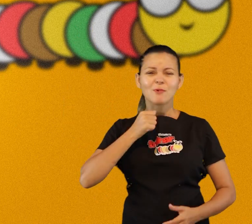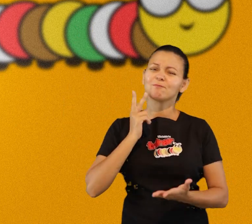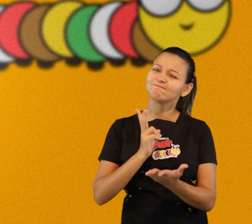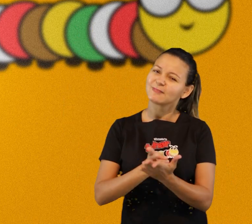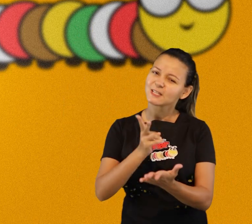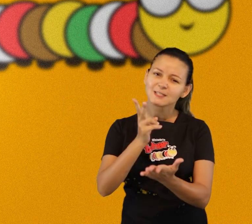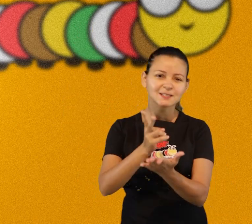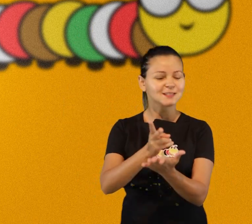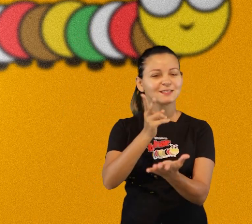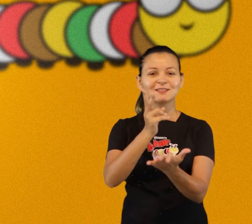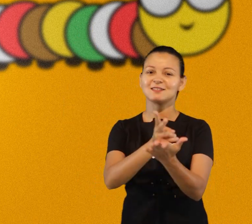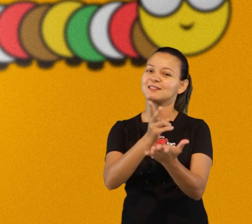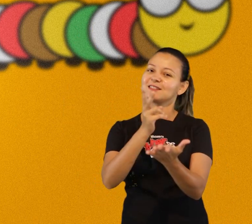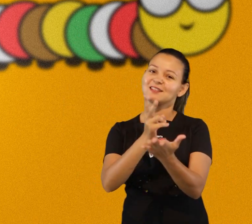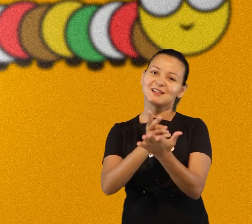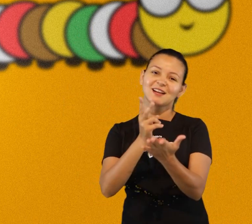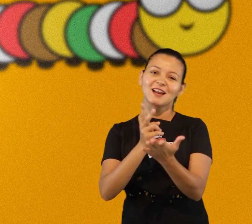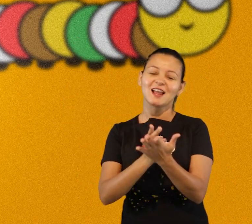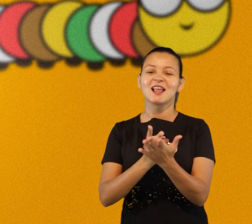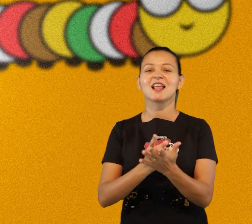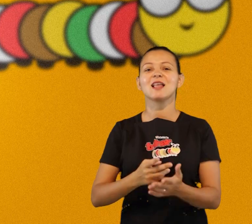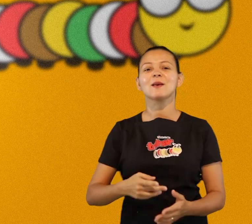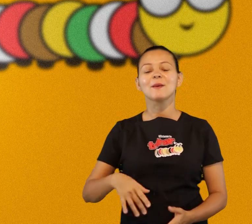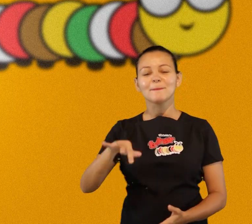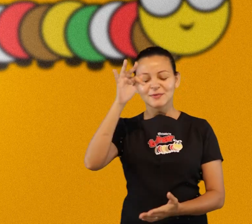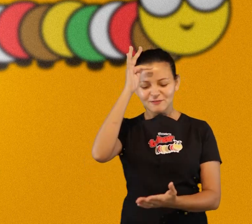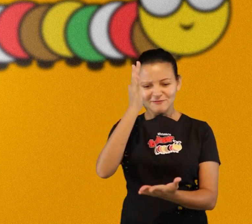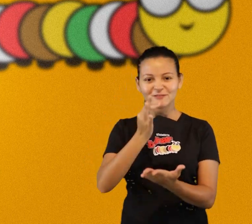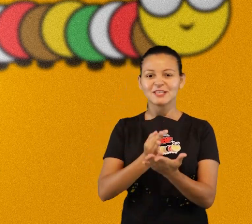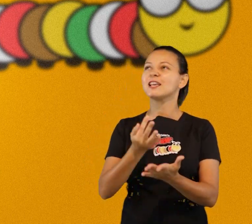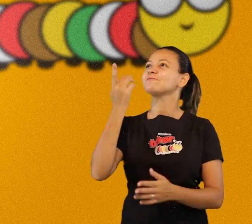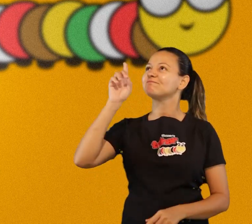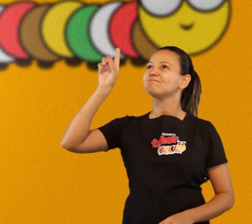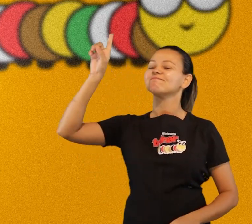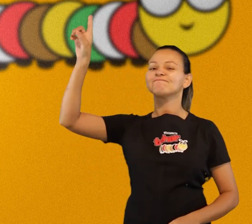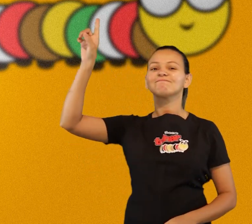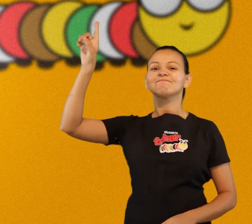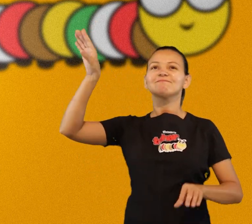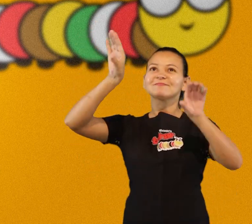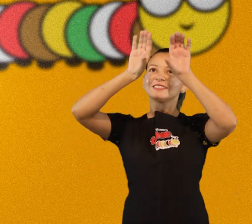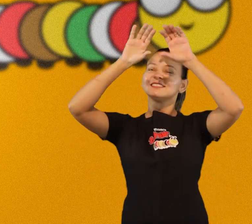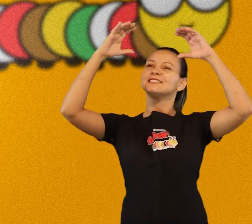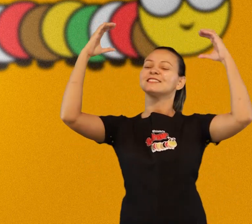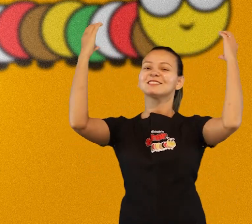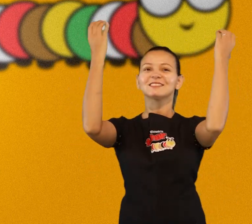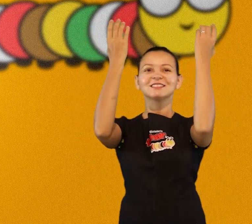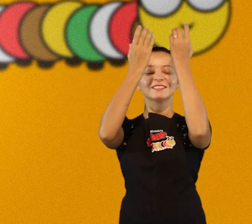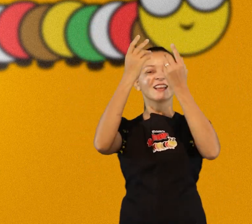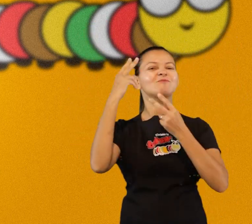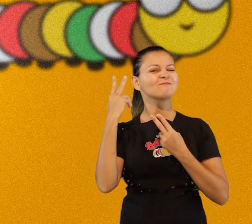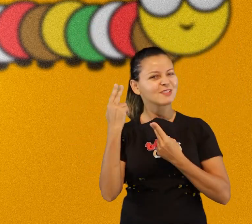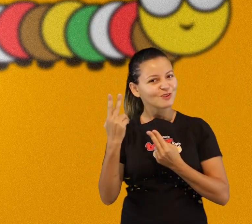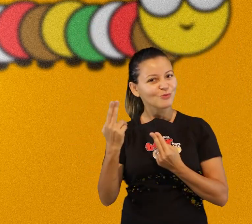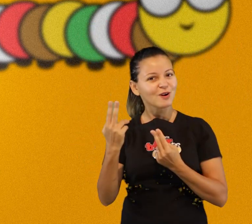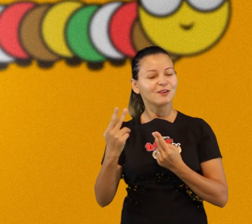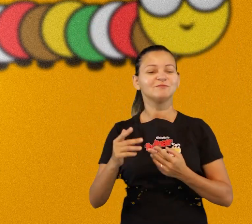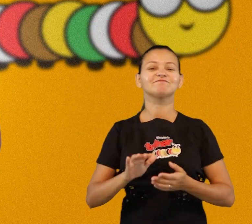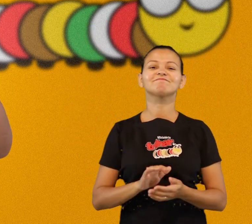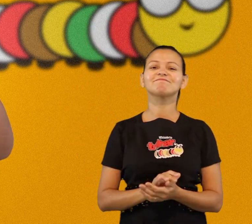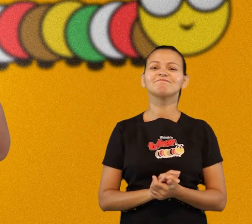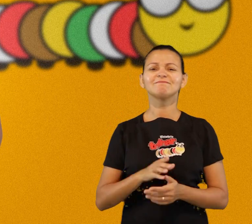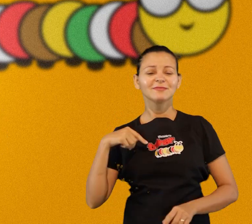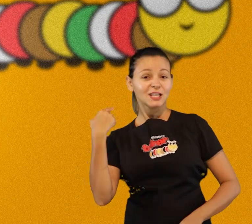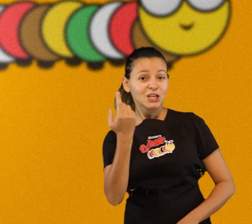é tão firme como o céu o nosso Deus é fiel, por isso nós cantamos, por isso nós nos